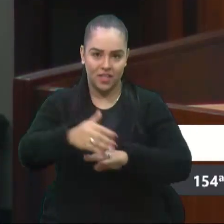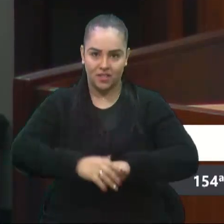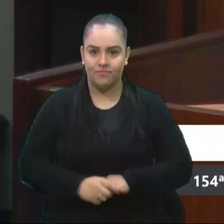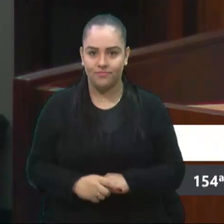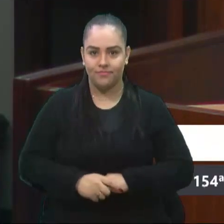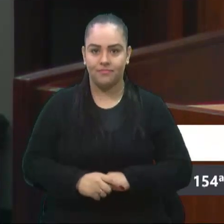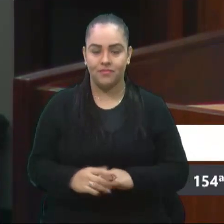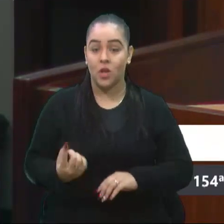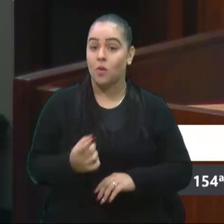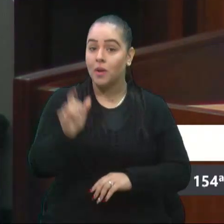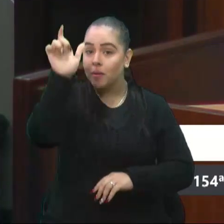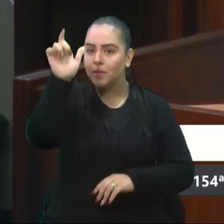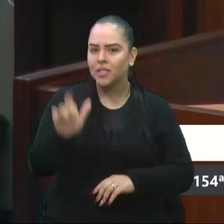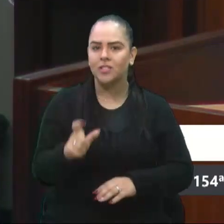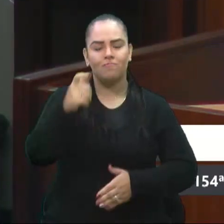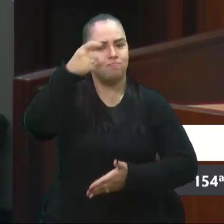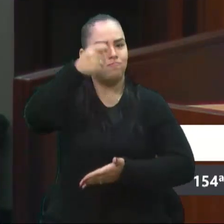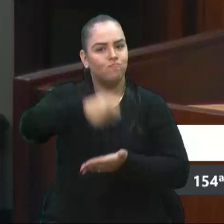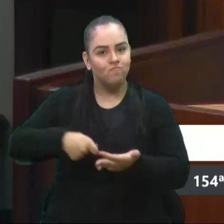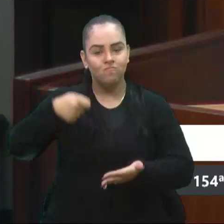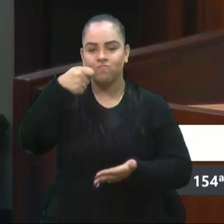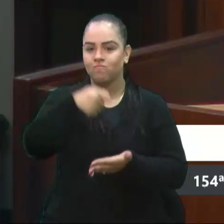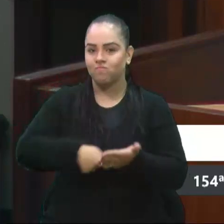Uma pessoa tão batalhadora,